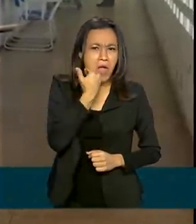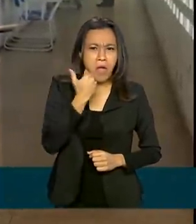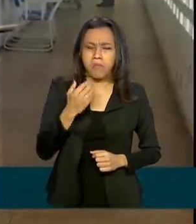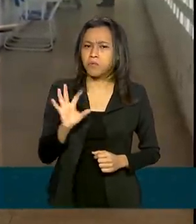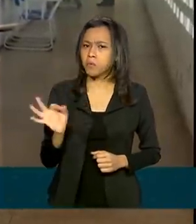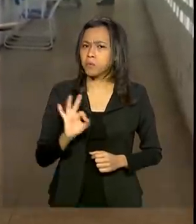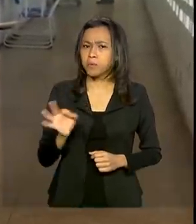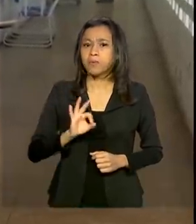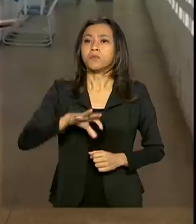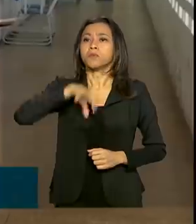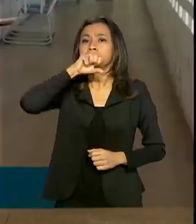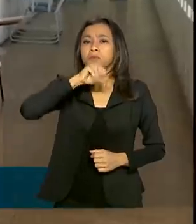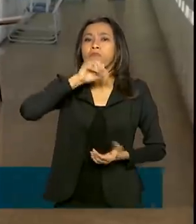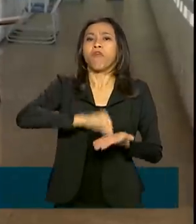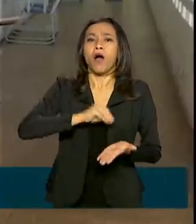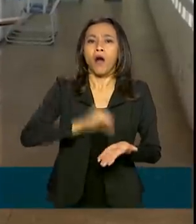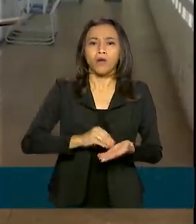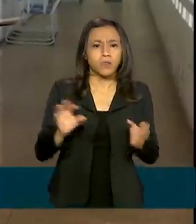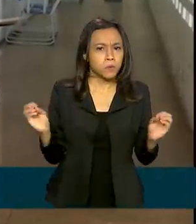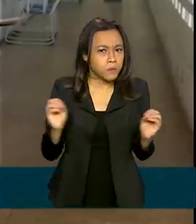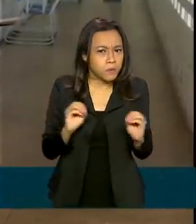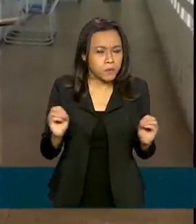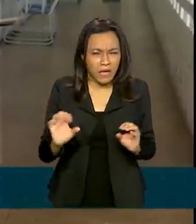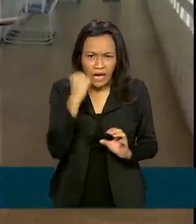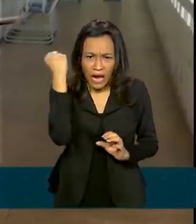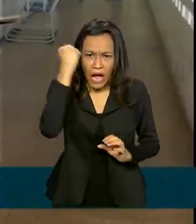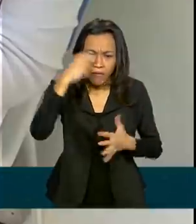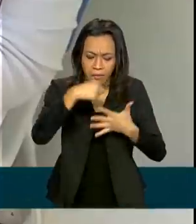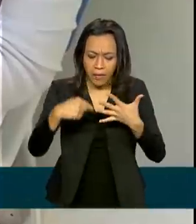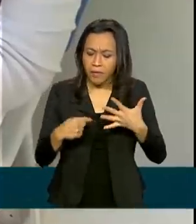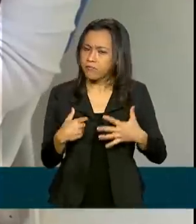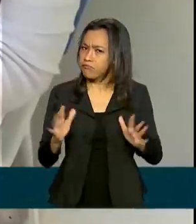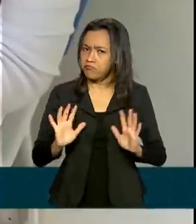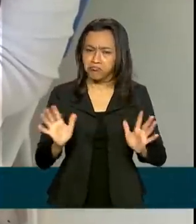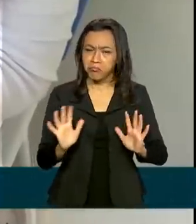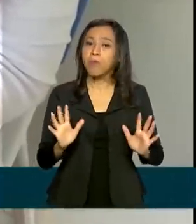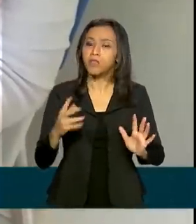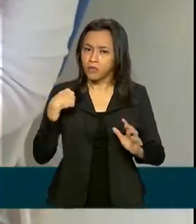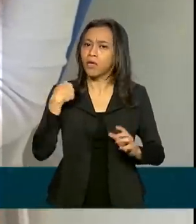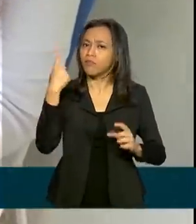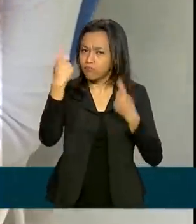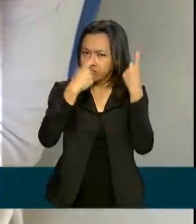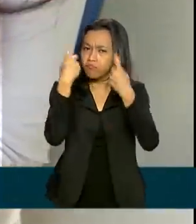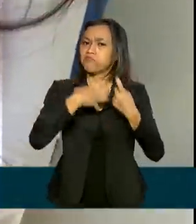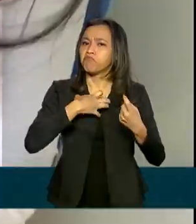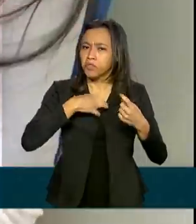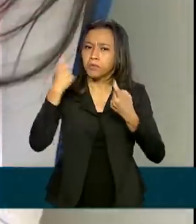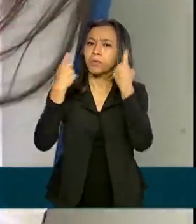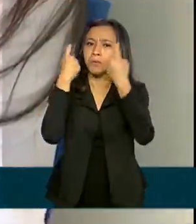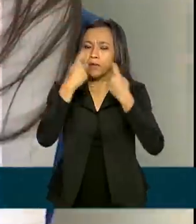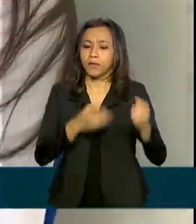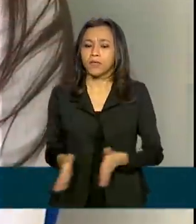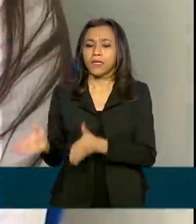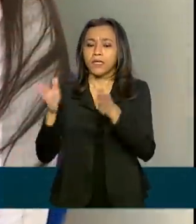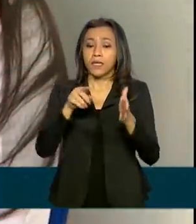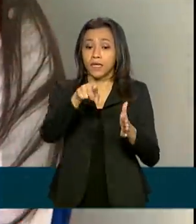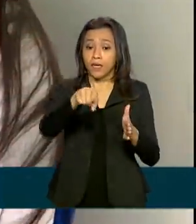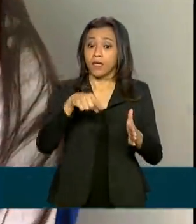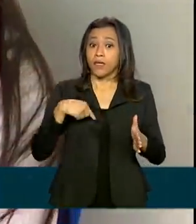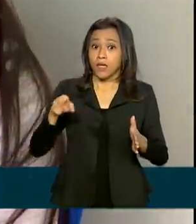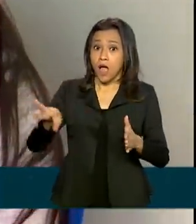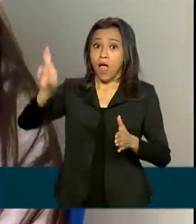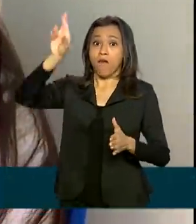de ar, nem sintoma grave. Fiquei bastante preocupada. Depois do atendimento no Hospital de Referência em